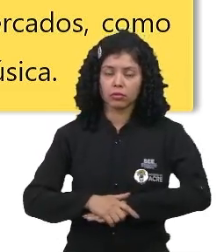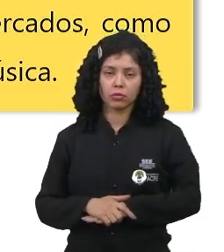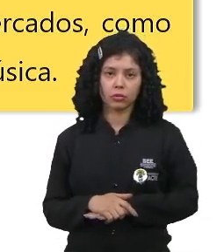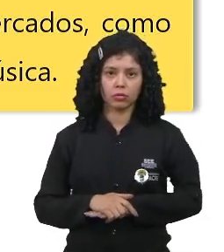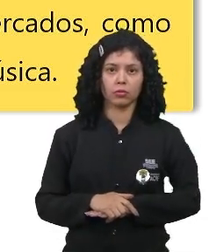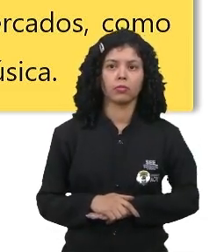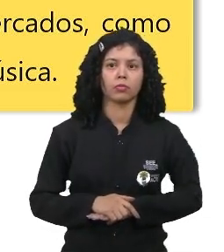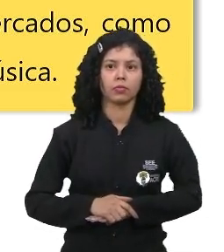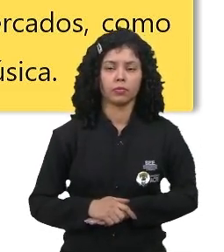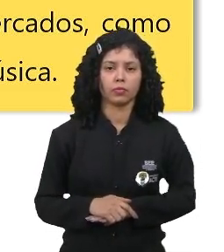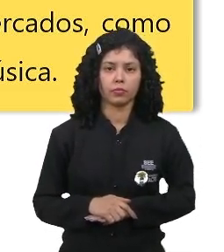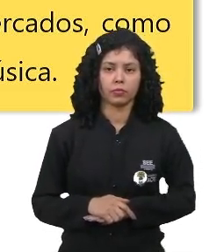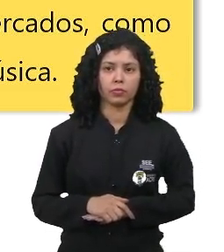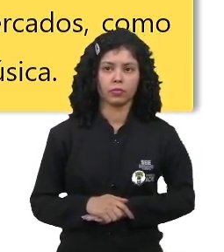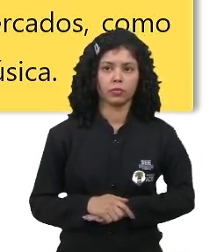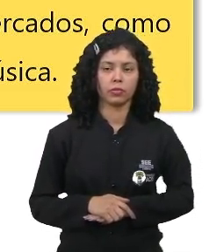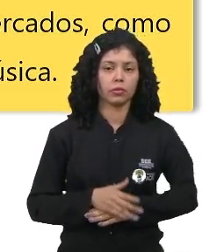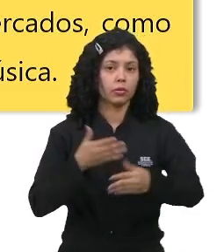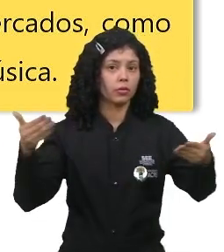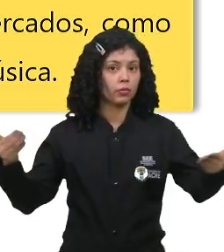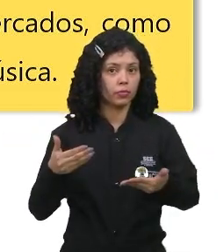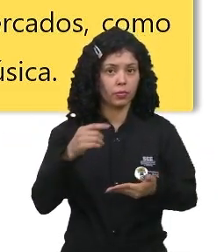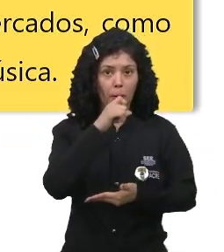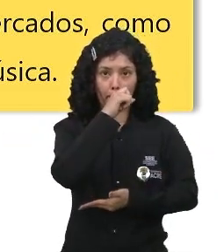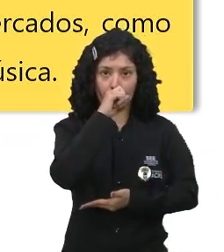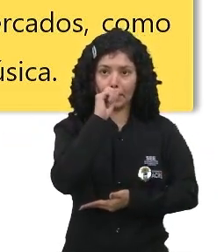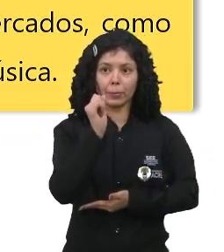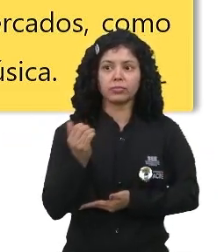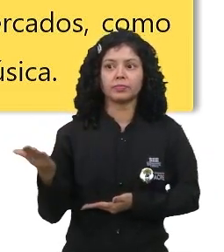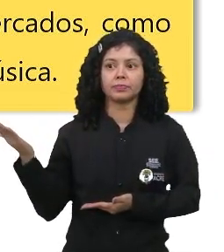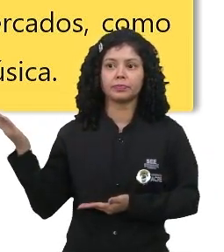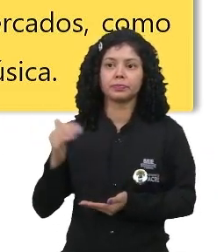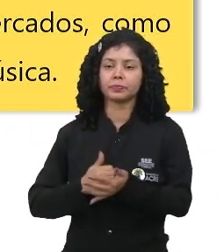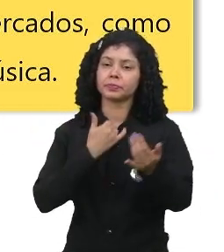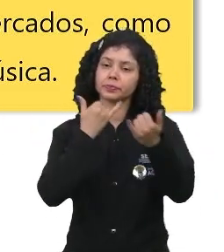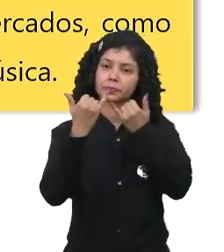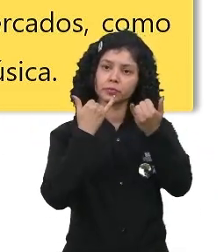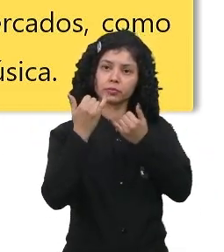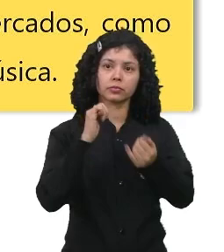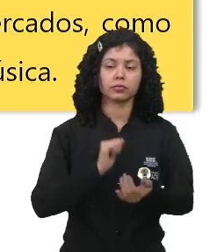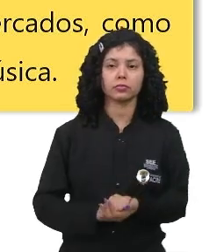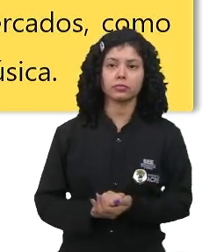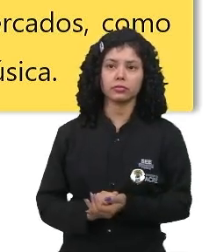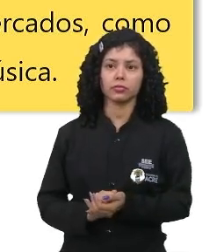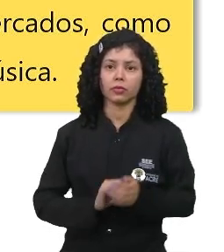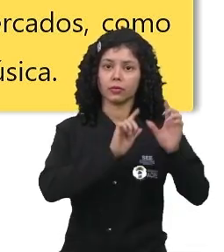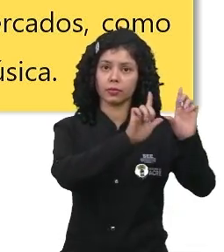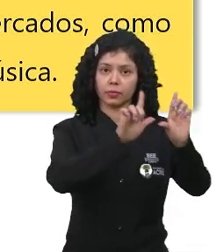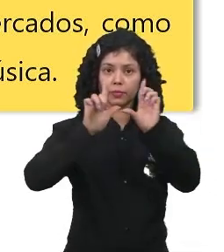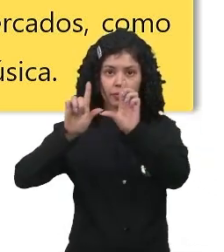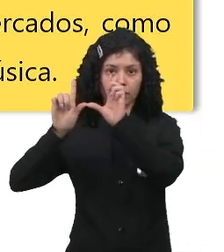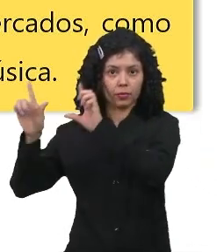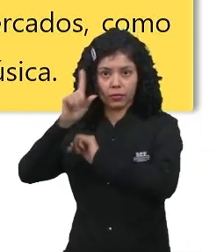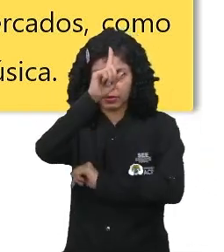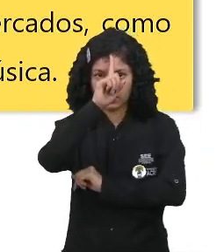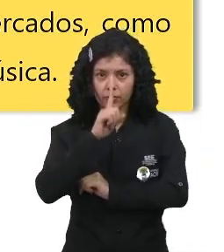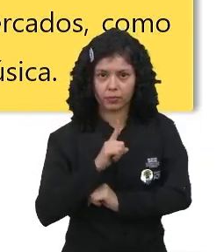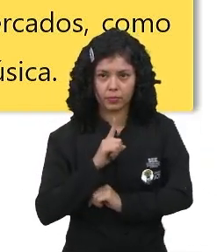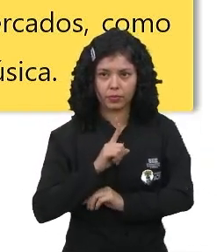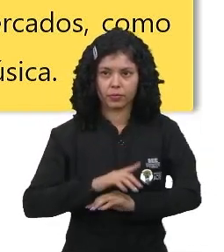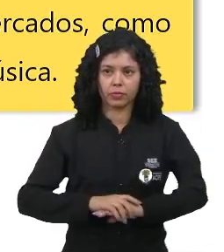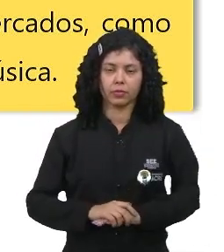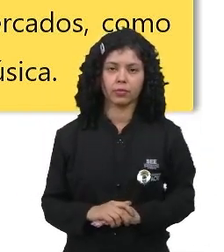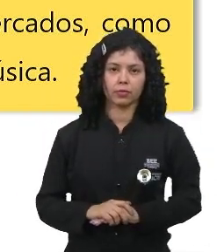desafios existentes. Agora vamos observar as informações que estão aqui nos destaques, nos quadros,